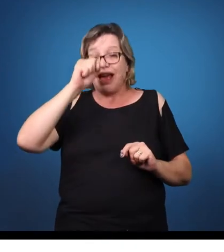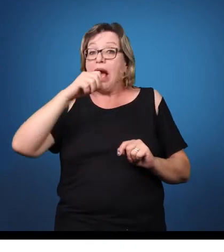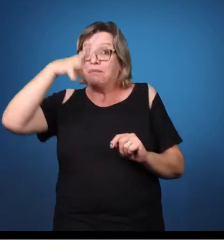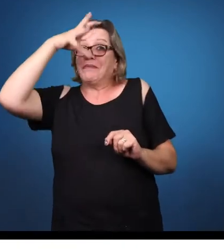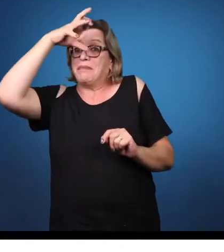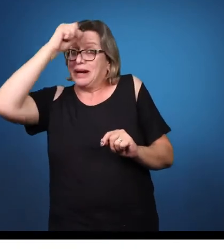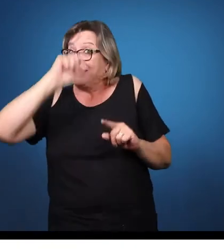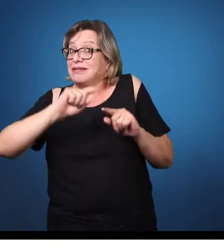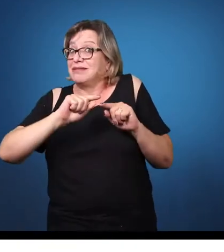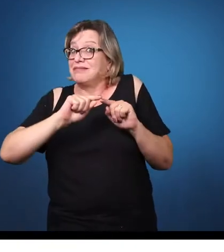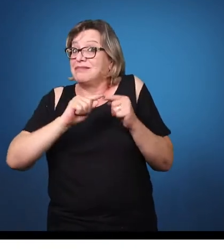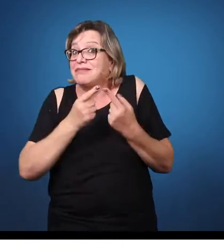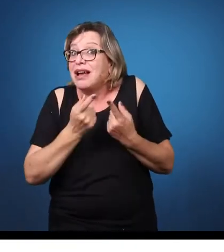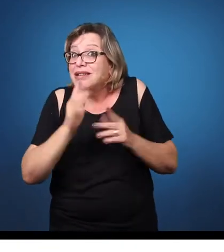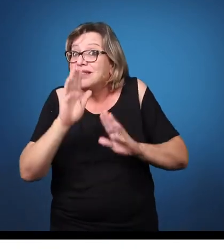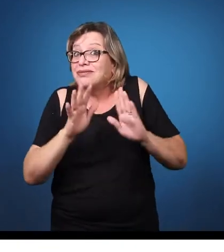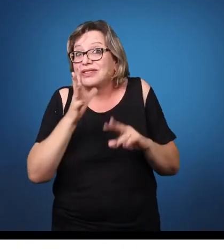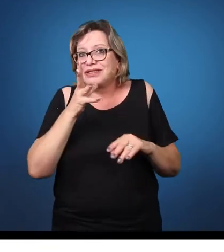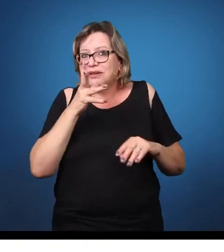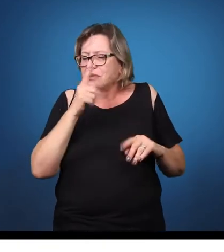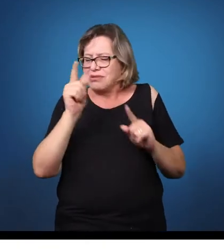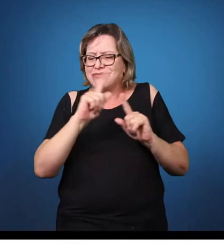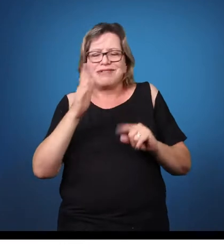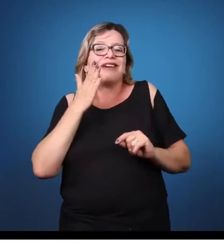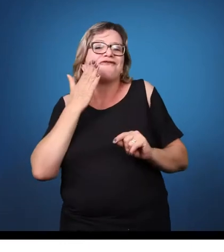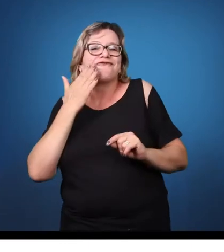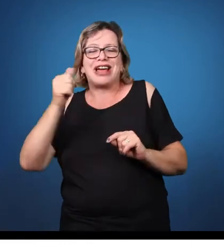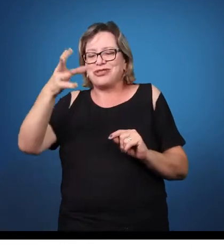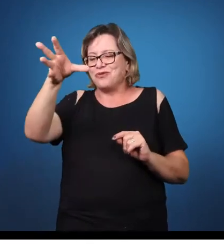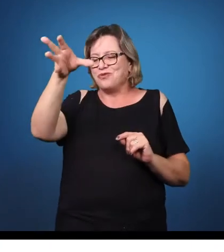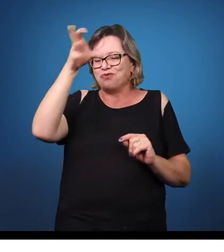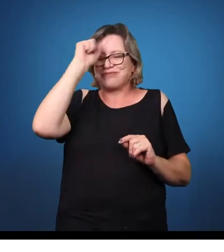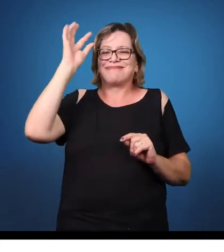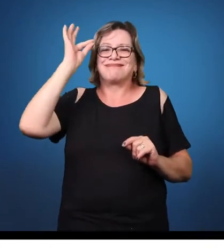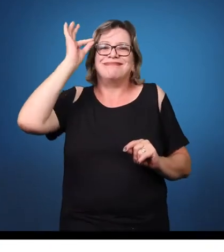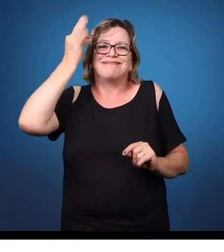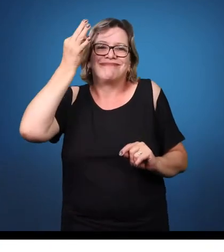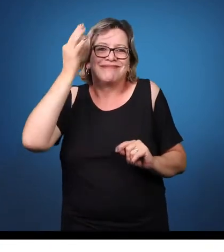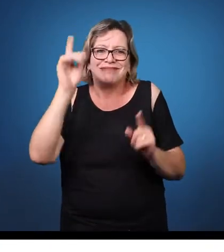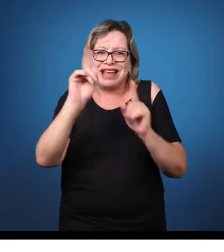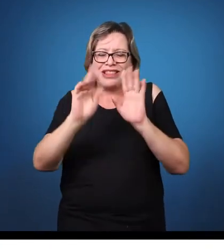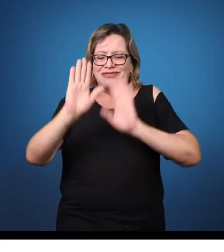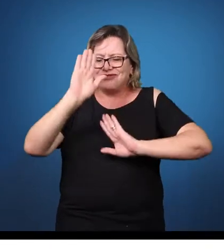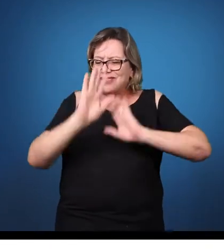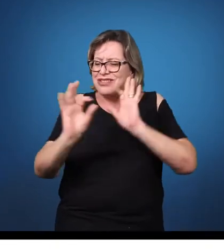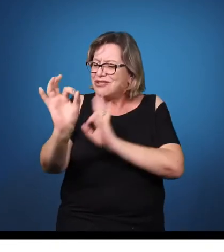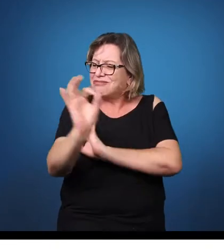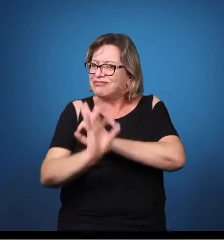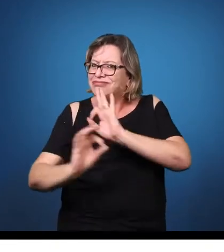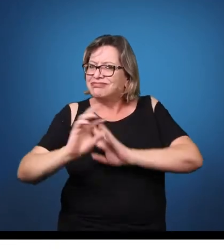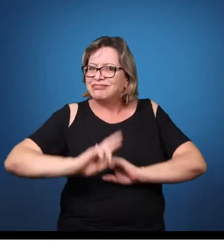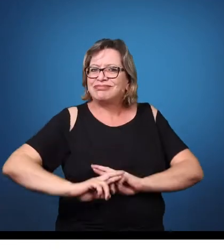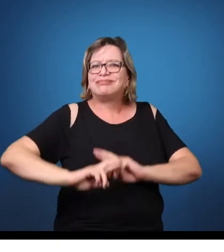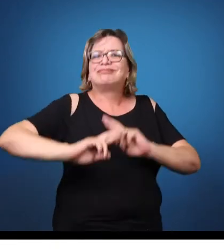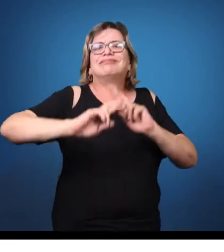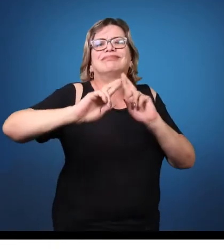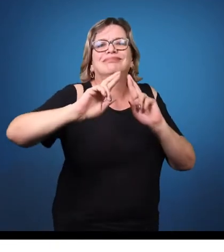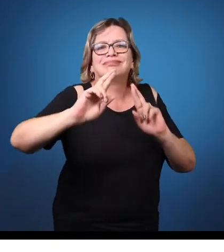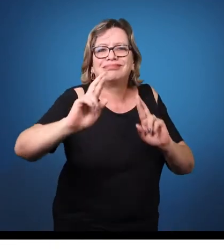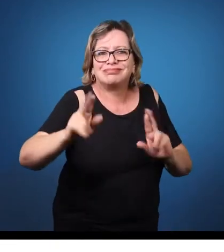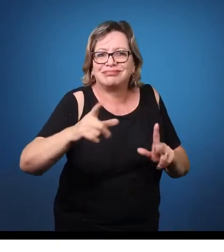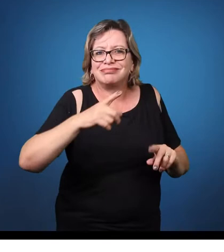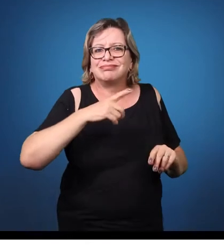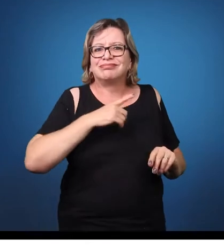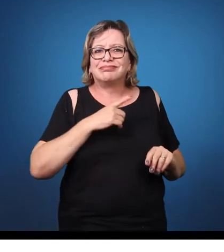ele vai ter que ter um tempo maior para esse aluno. O ritmo de aprendizagem dele é diferenciado,